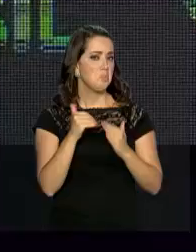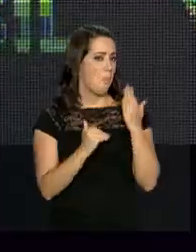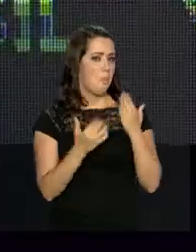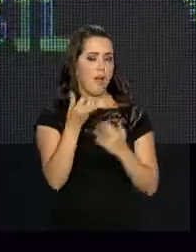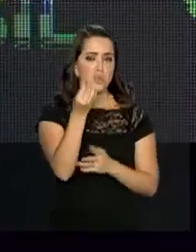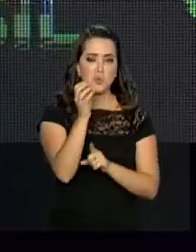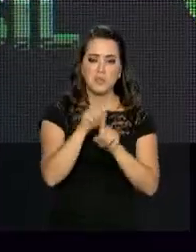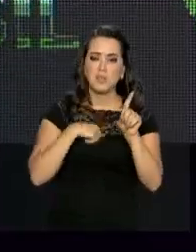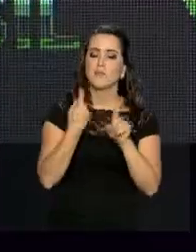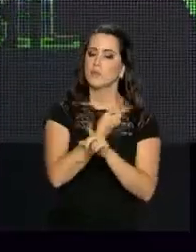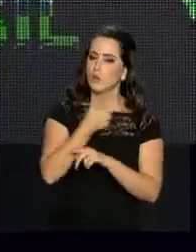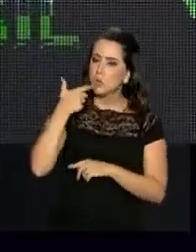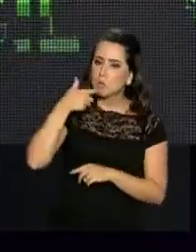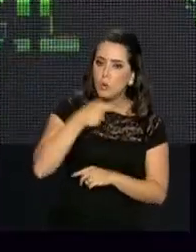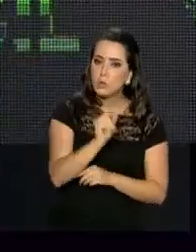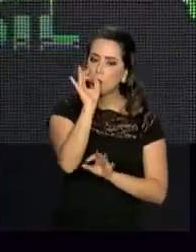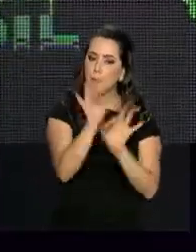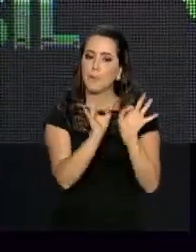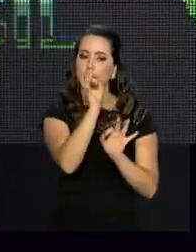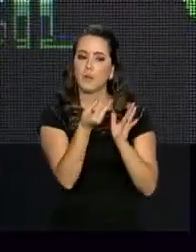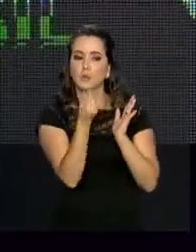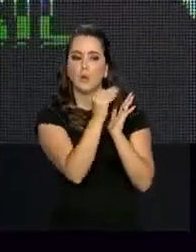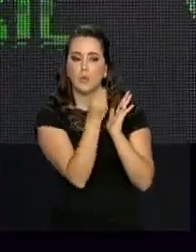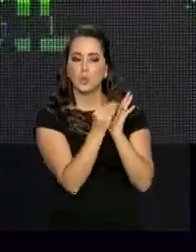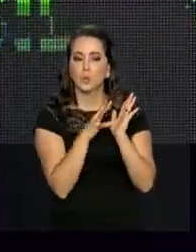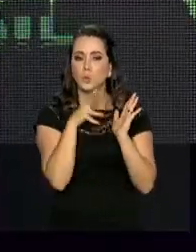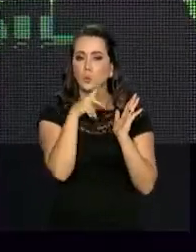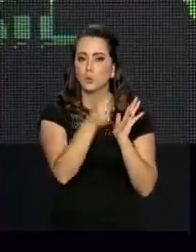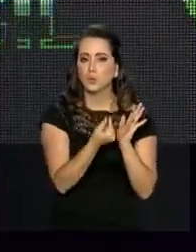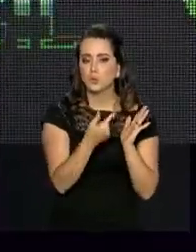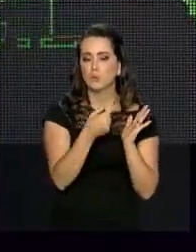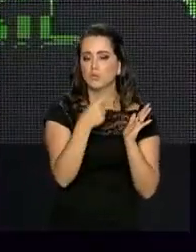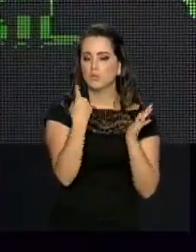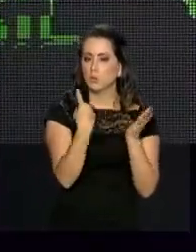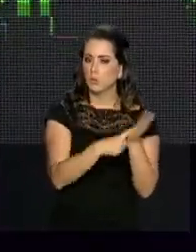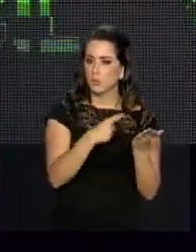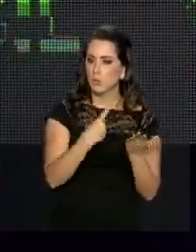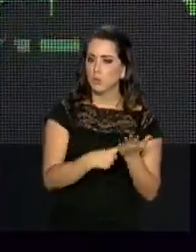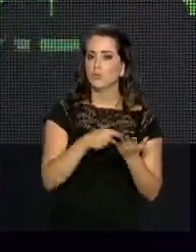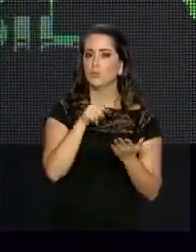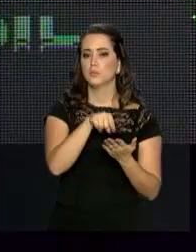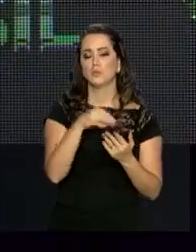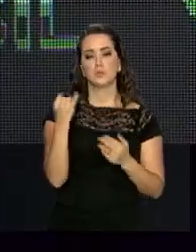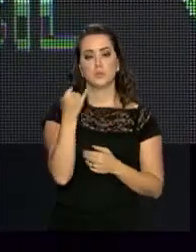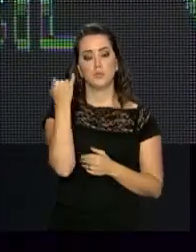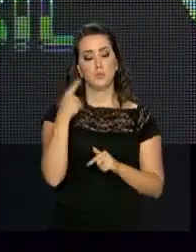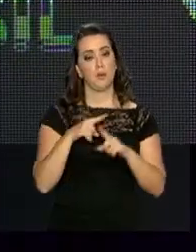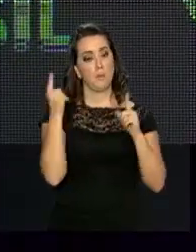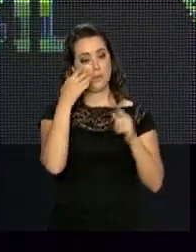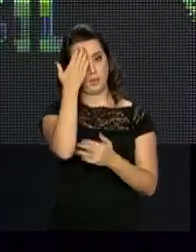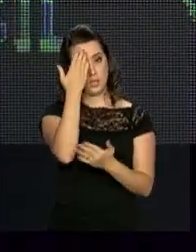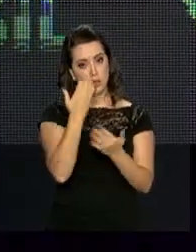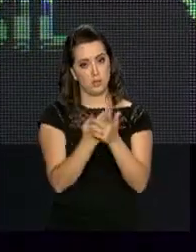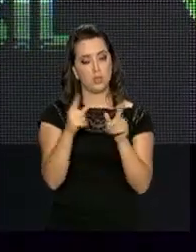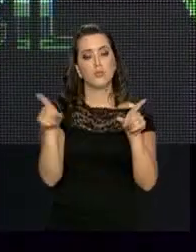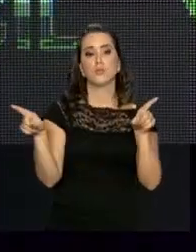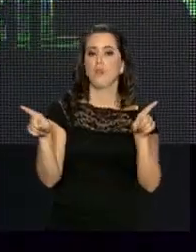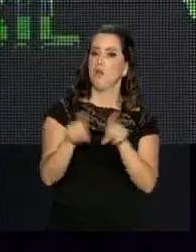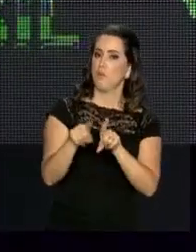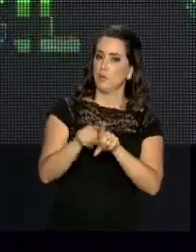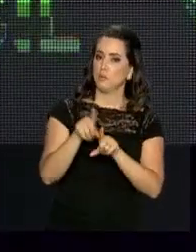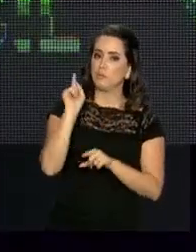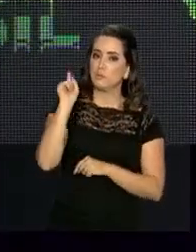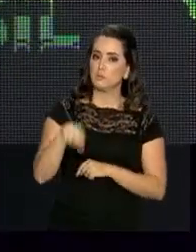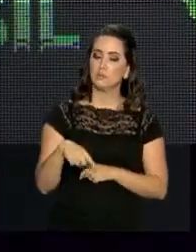capazes de formatar e formalizar este acordo. Mas eu creio que isto também, presidente